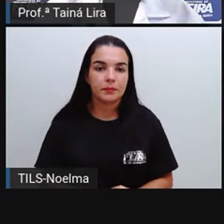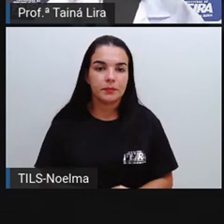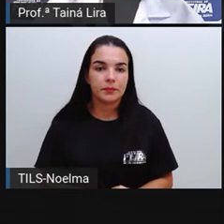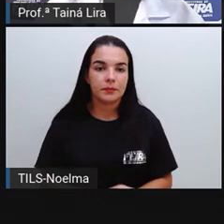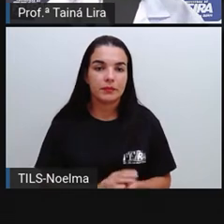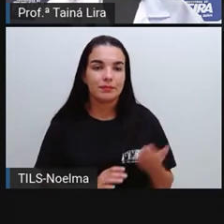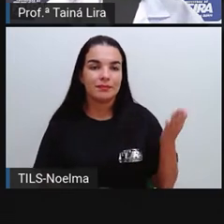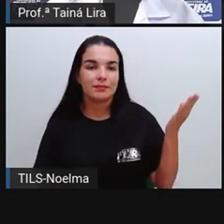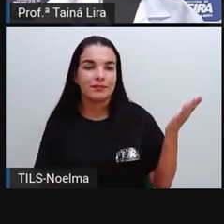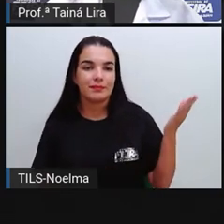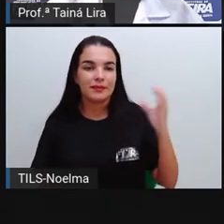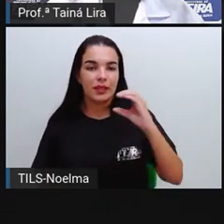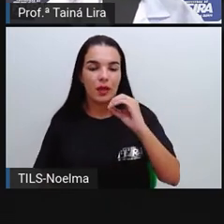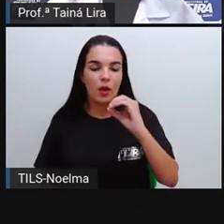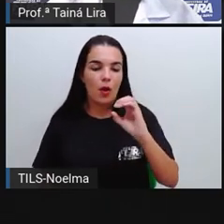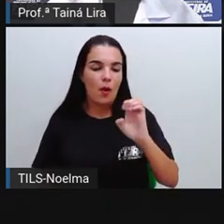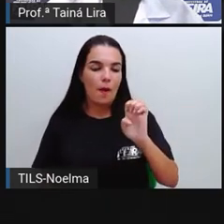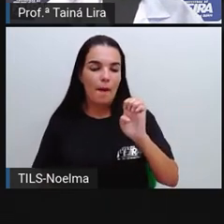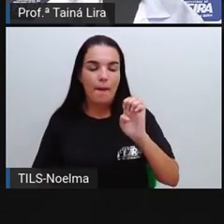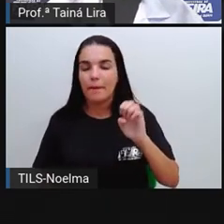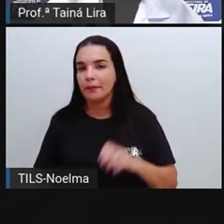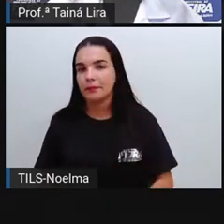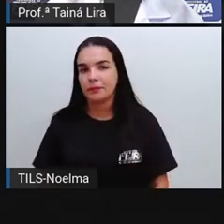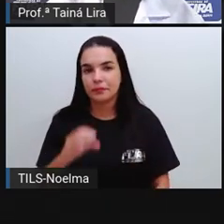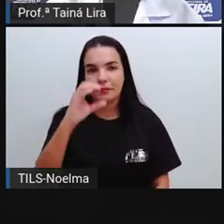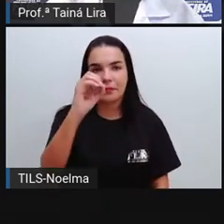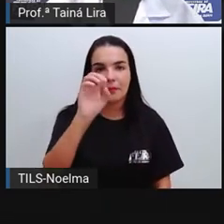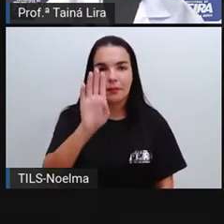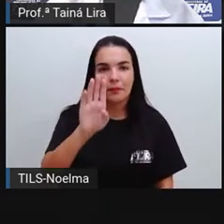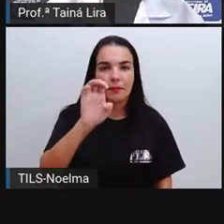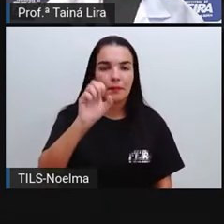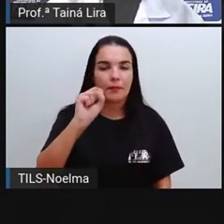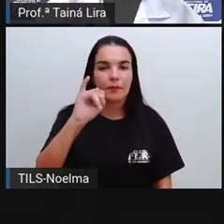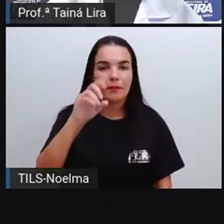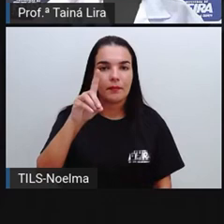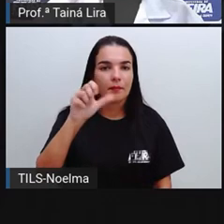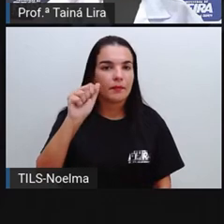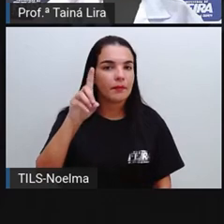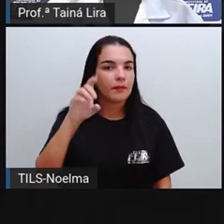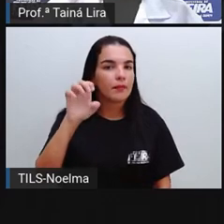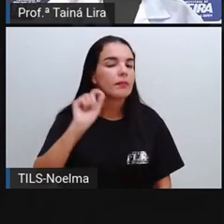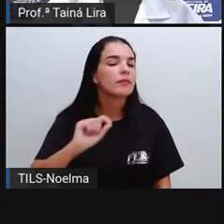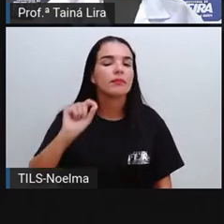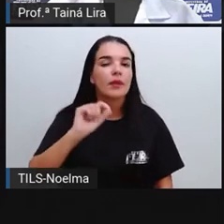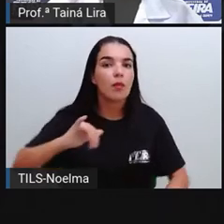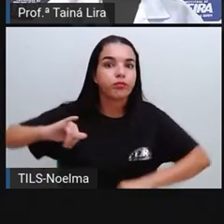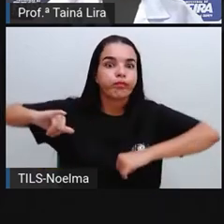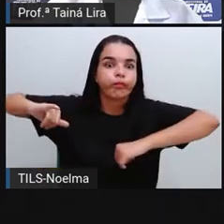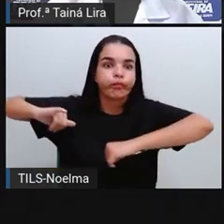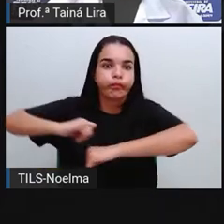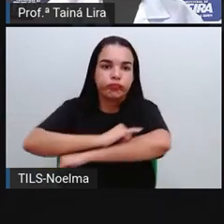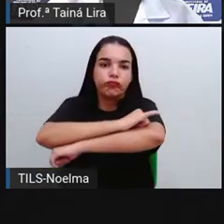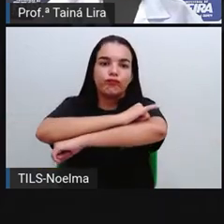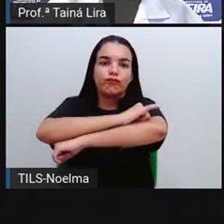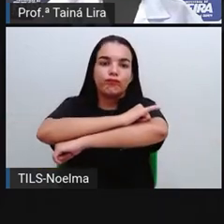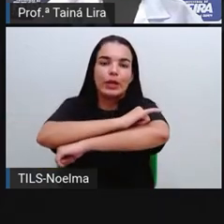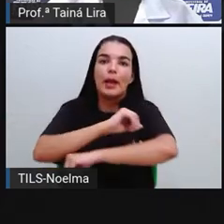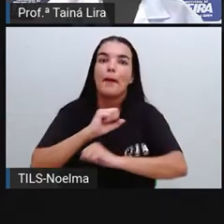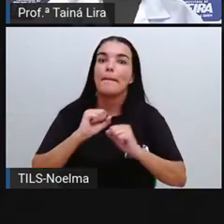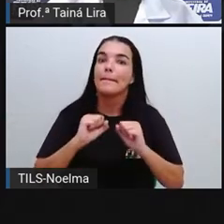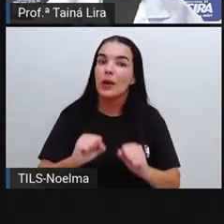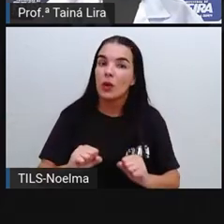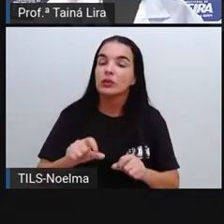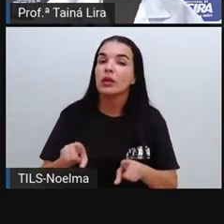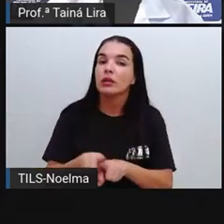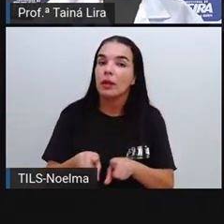E olha lá, a obesidade. E a obesidade, segundo o ano, pode causar